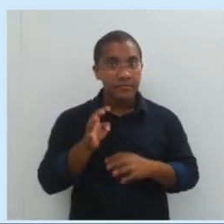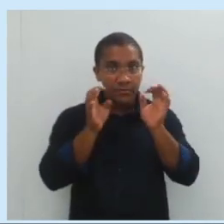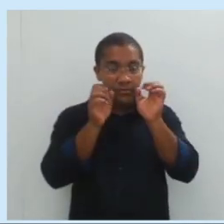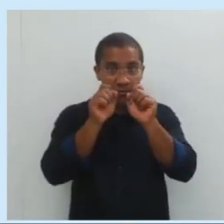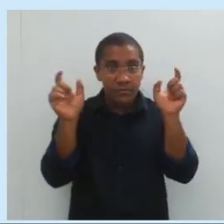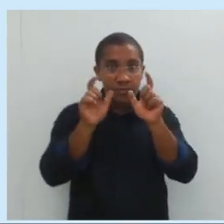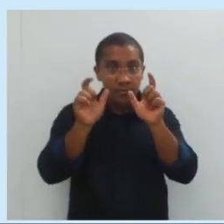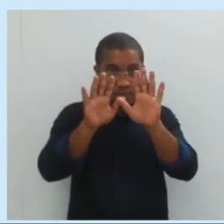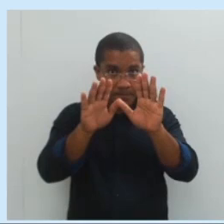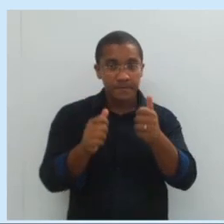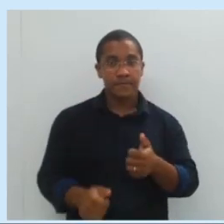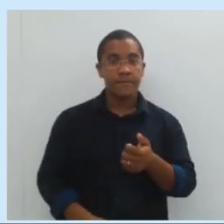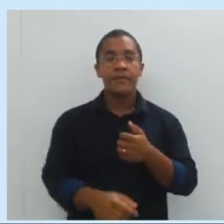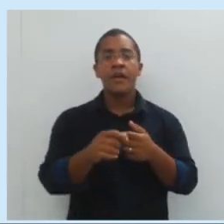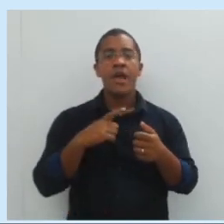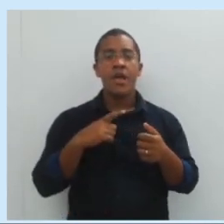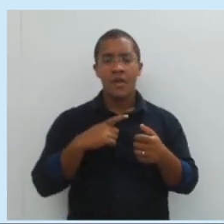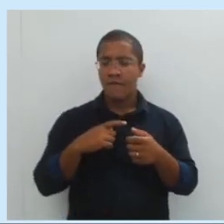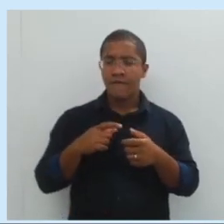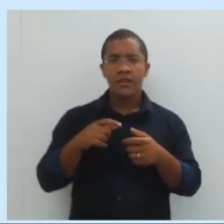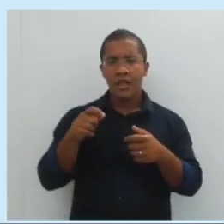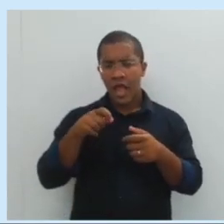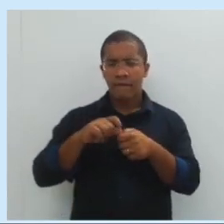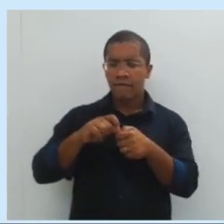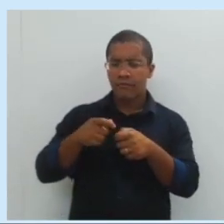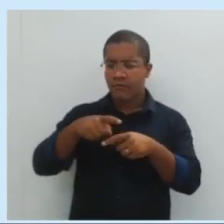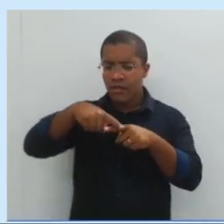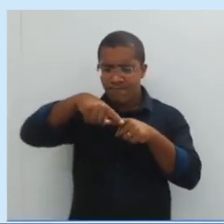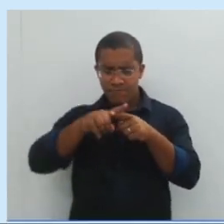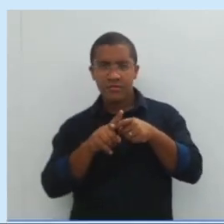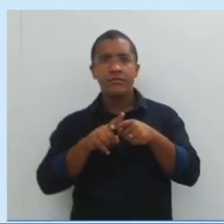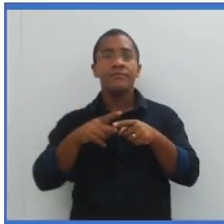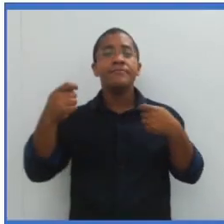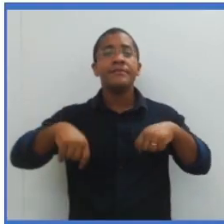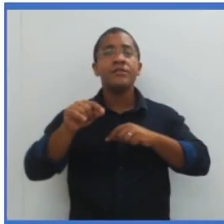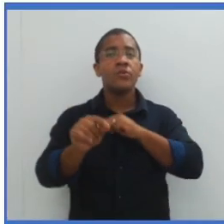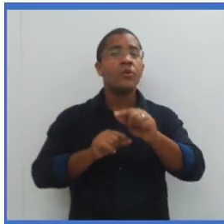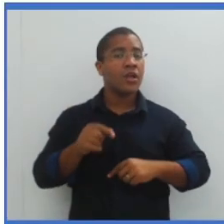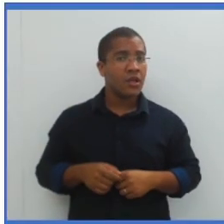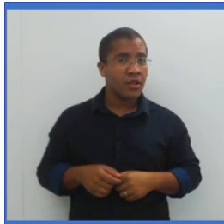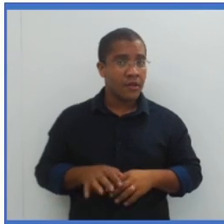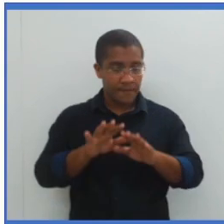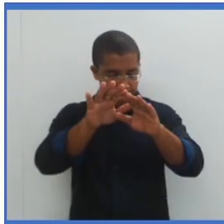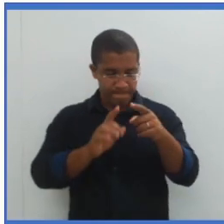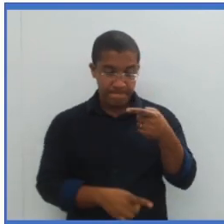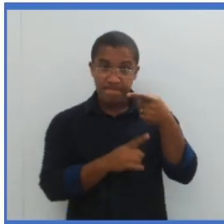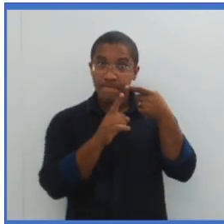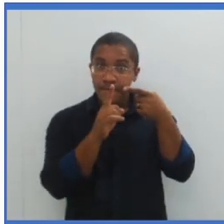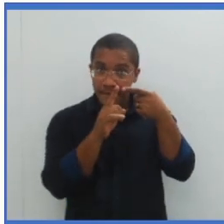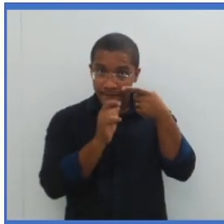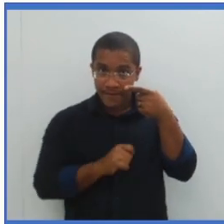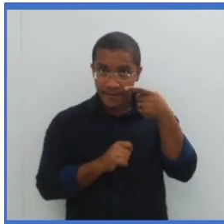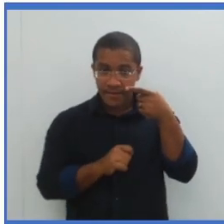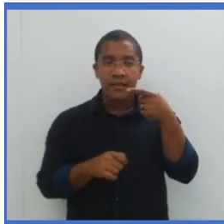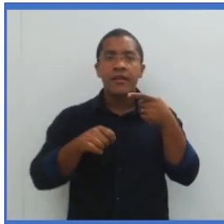bem atenção. Para eu construir uma alavanca, é necessário o Dantas? Primeiro,